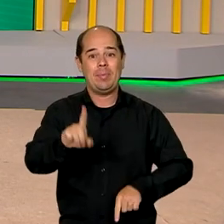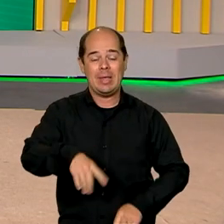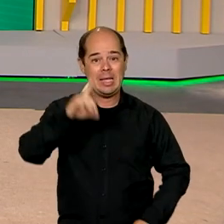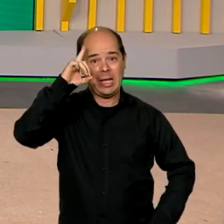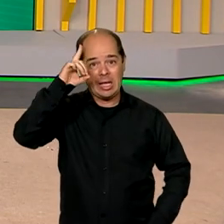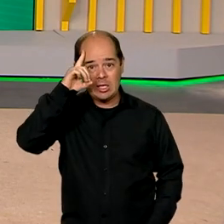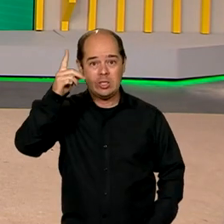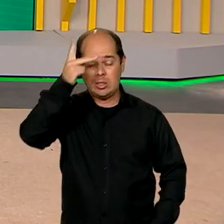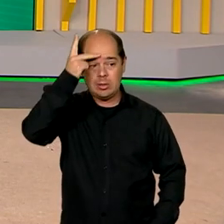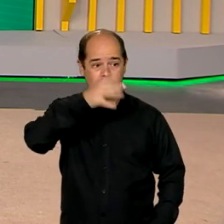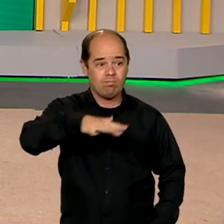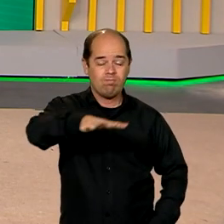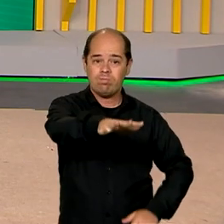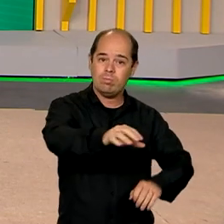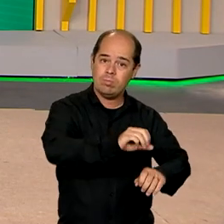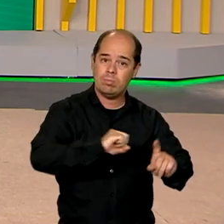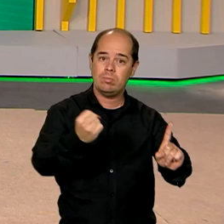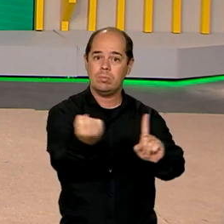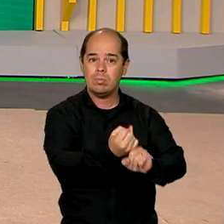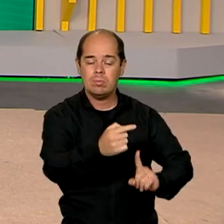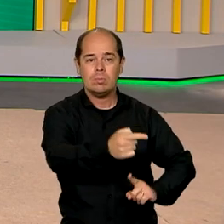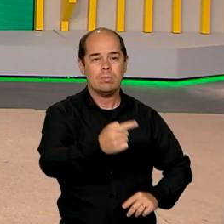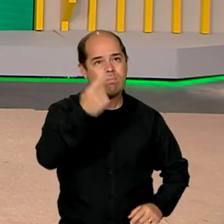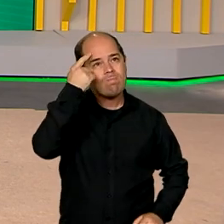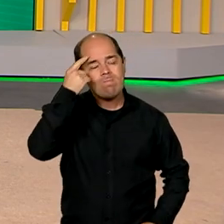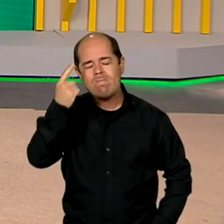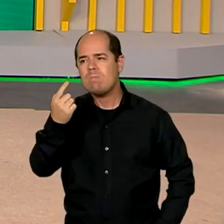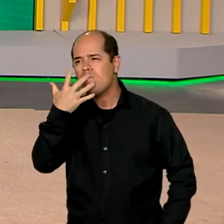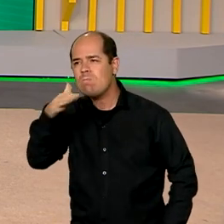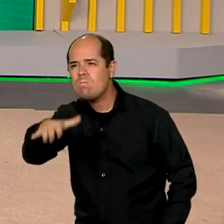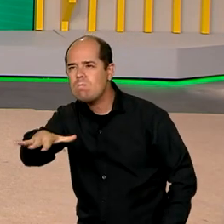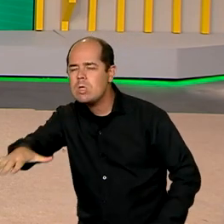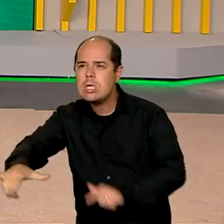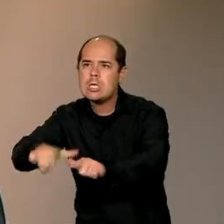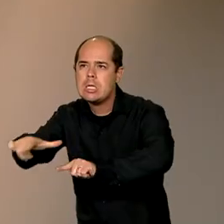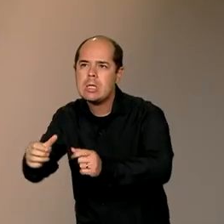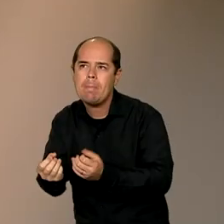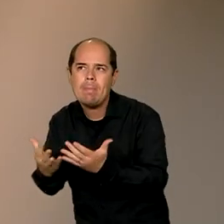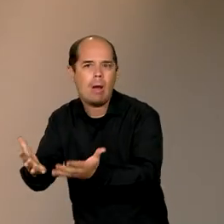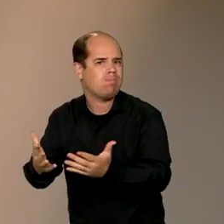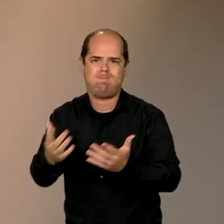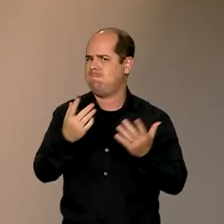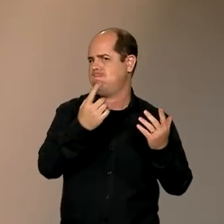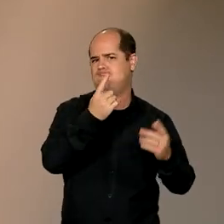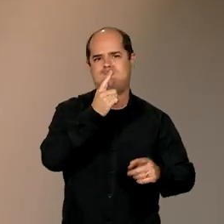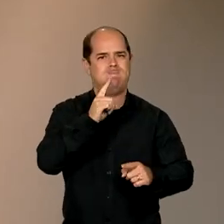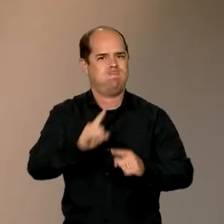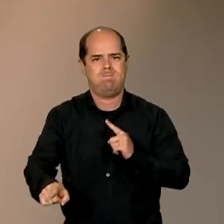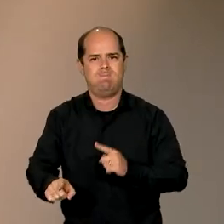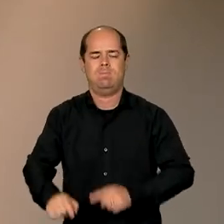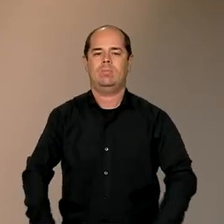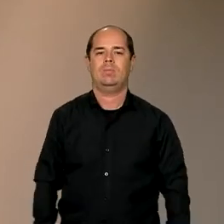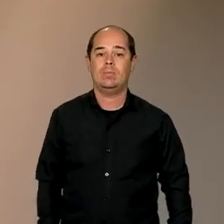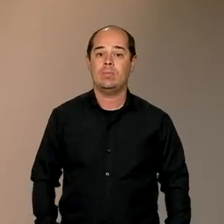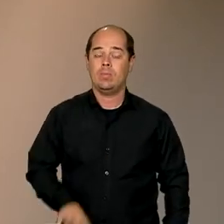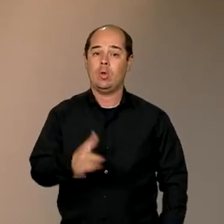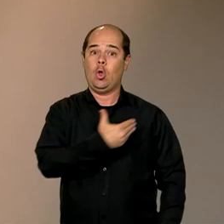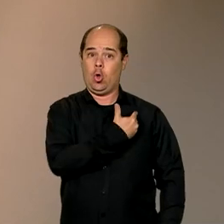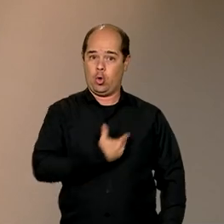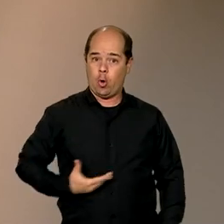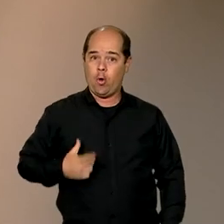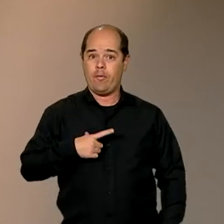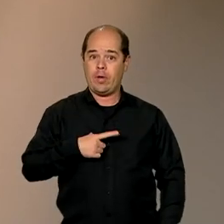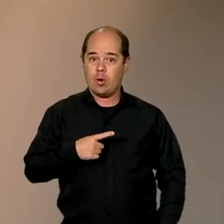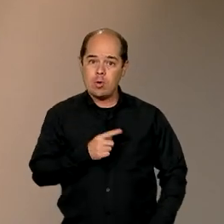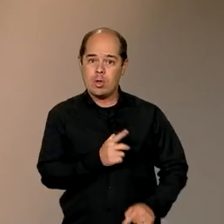a sociedade sobre a importância de se combater o trabalho infantil. O governo tem intensificado as ações de fiscalização